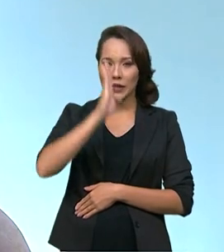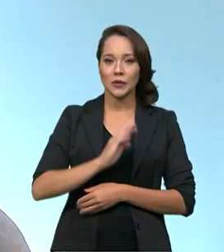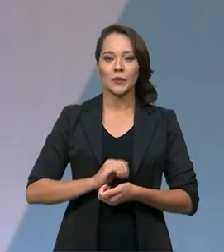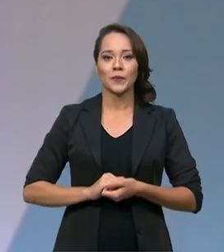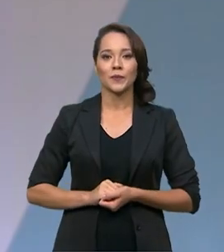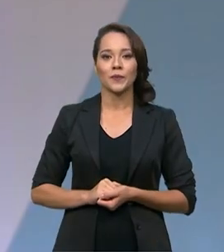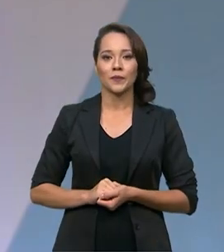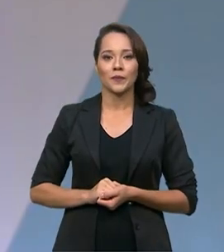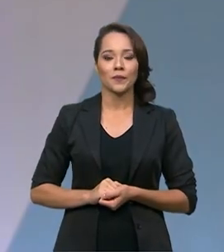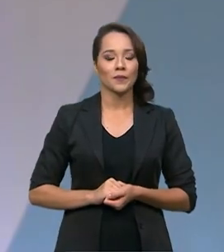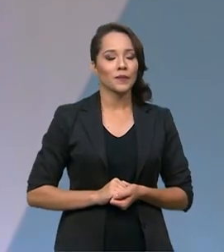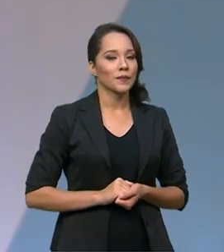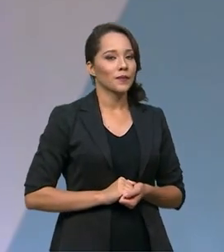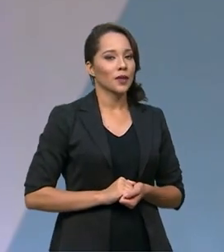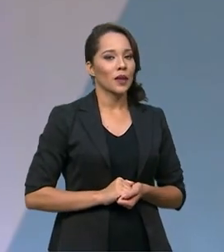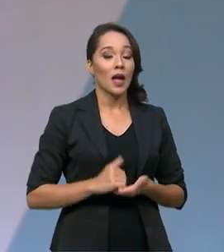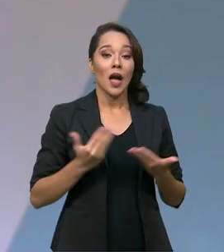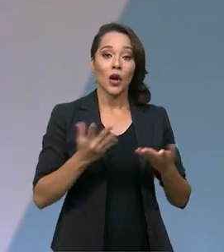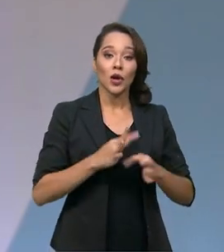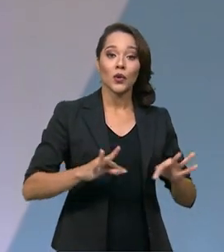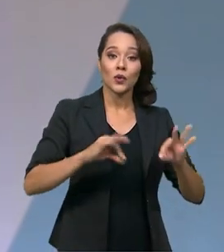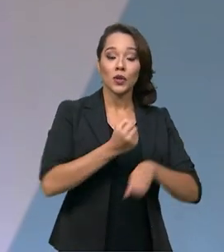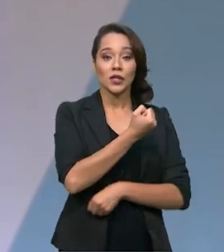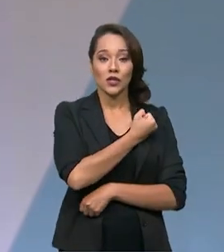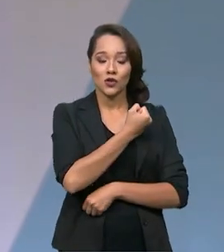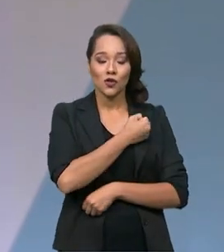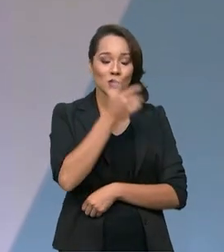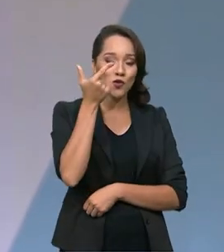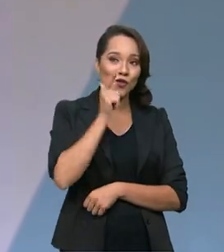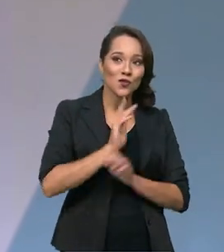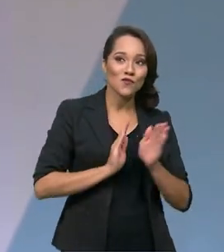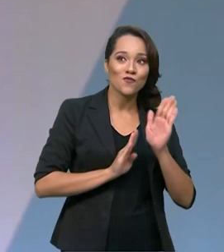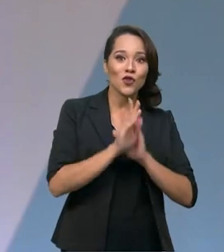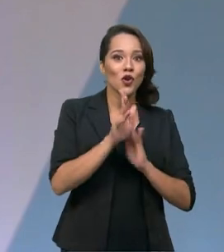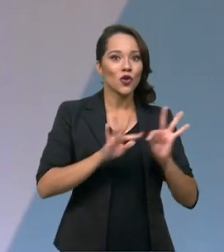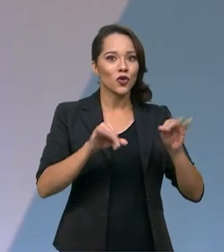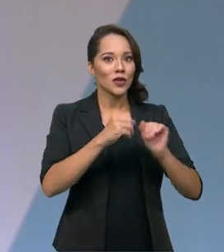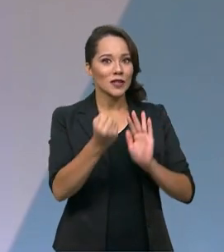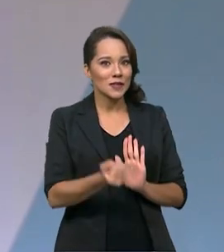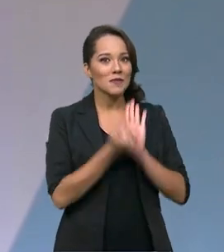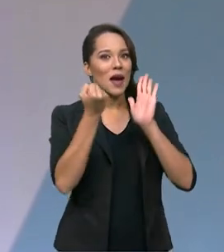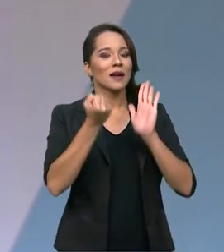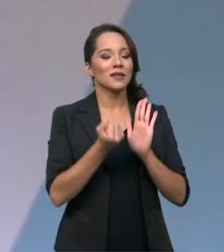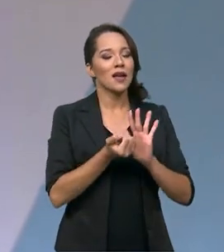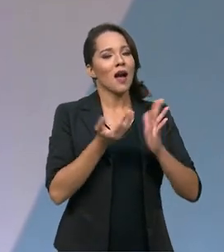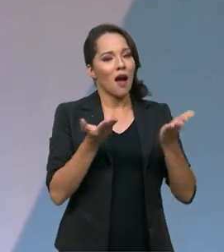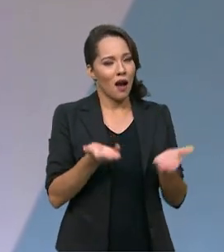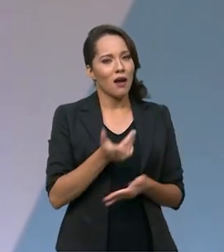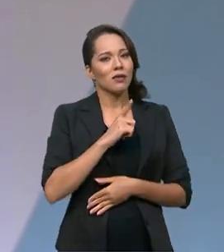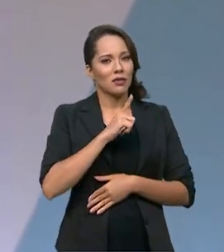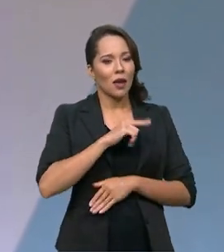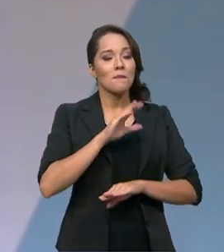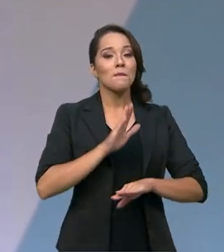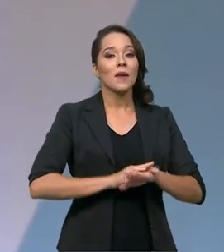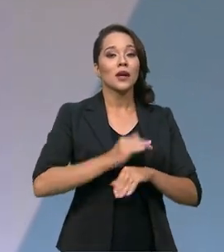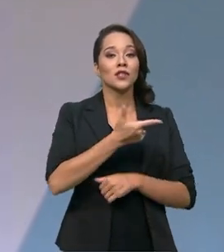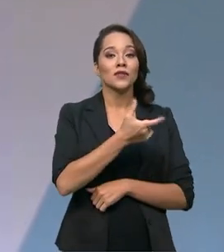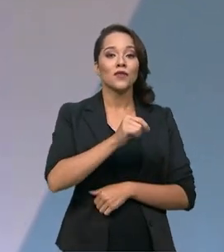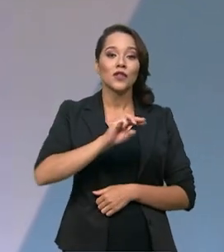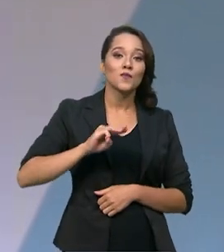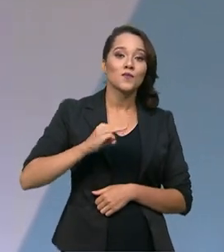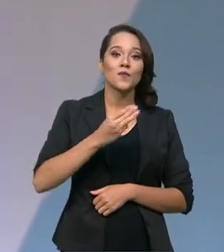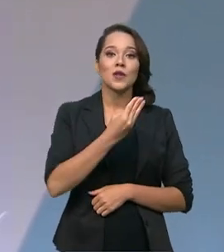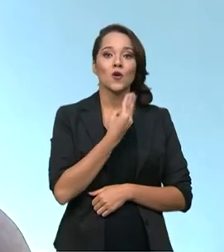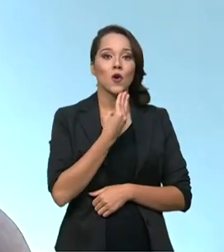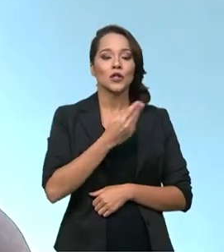país. Agora, ministro, com todos esses números alcançados, com todas essas marcas, nós ainda temos mais de 20 milhões